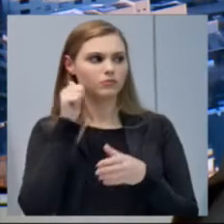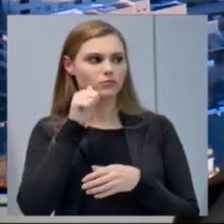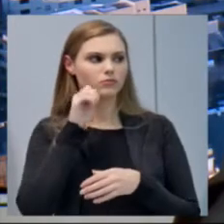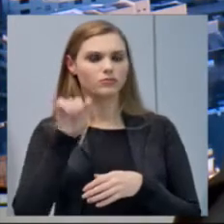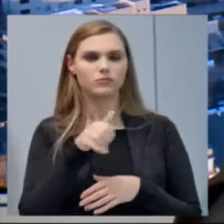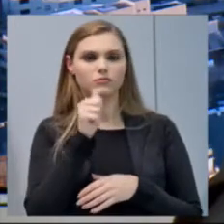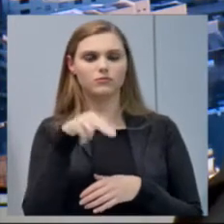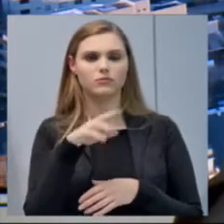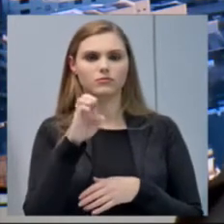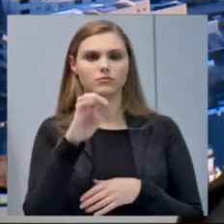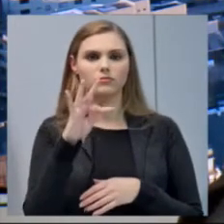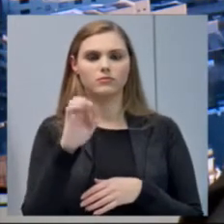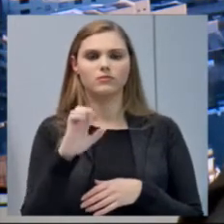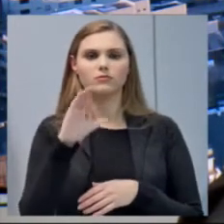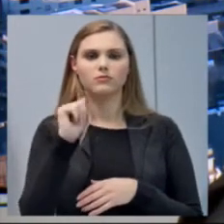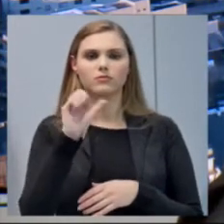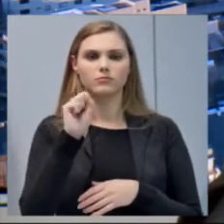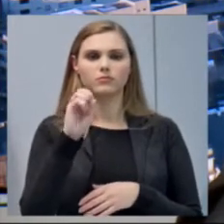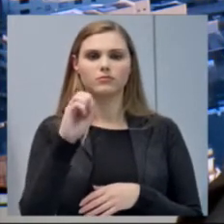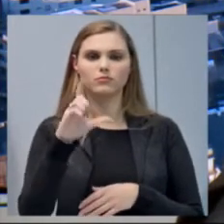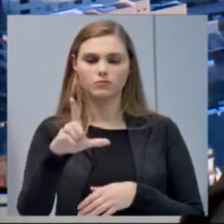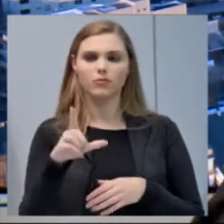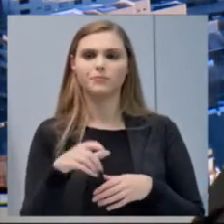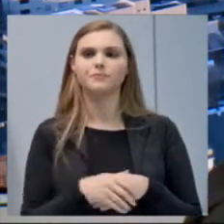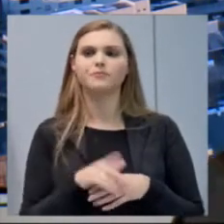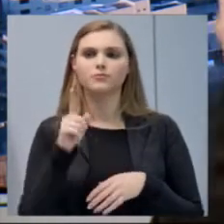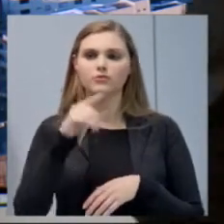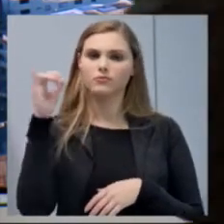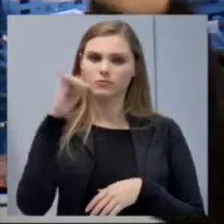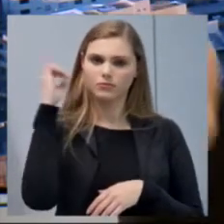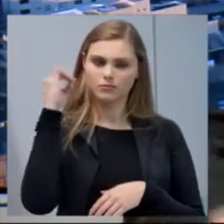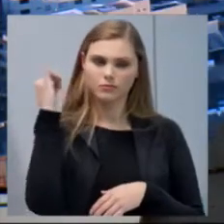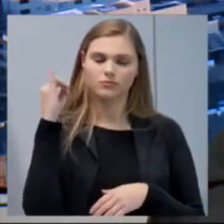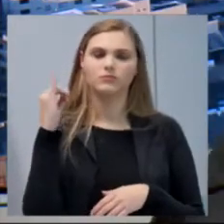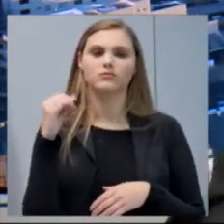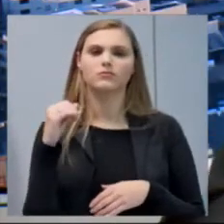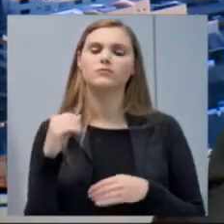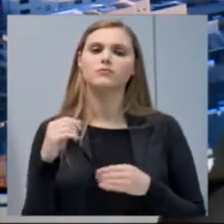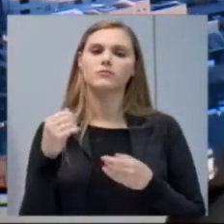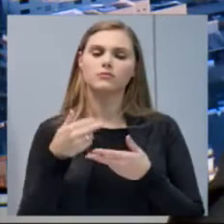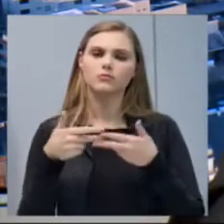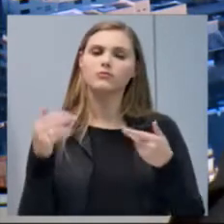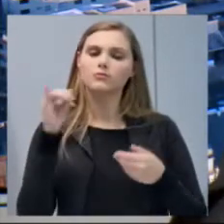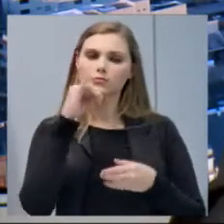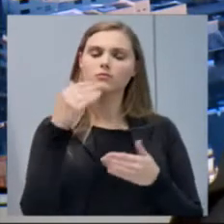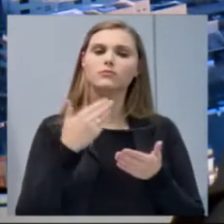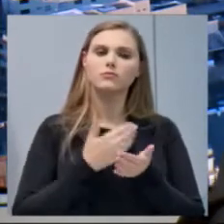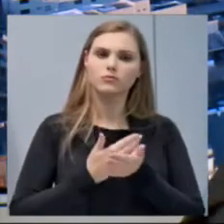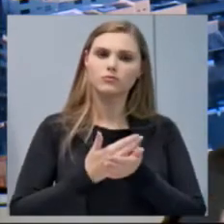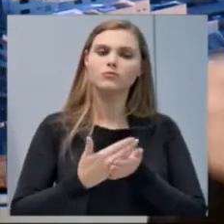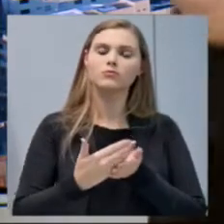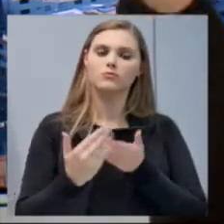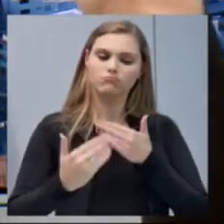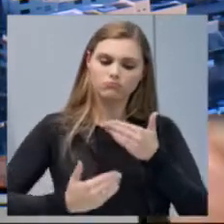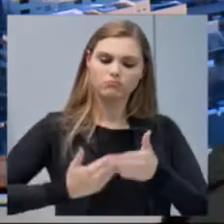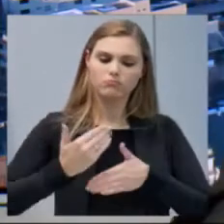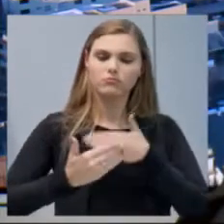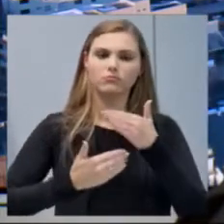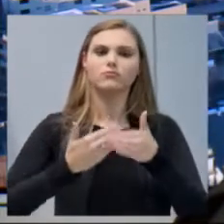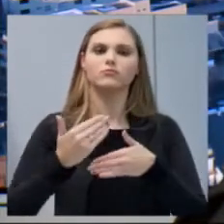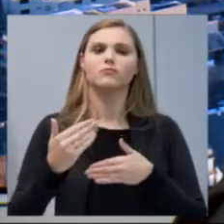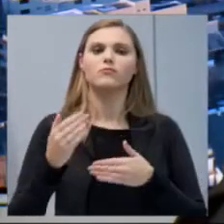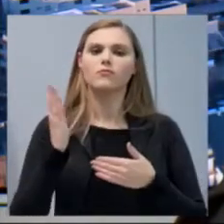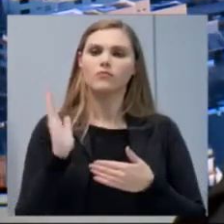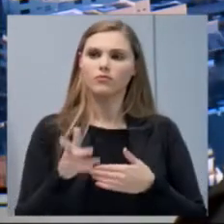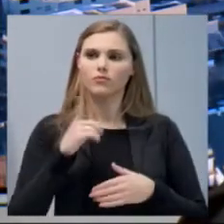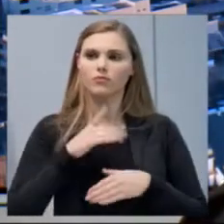certeza a importância desse coletivo, dessa Constituição. Passos importantes estão sendo dados. Inclusive hoje aí tivemos mais algumas